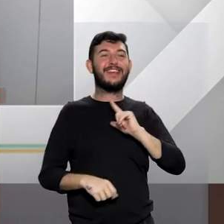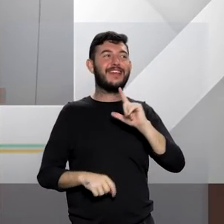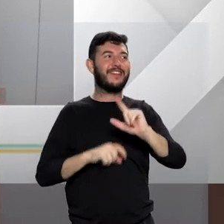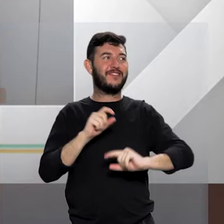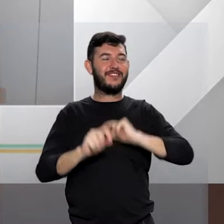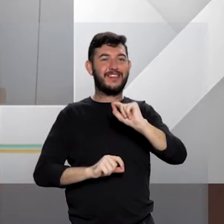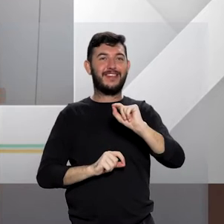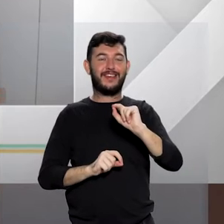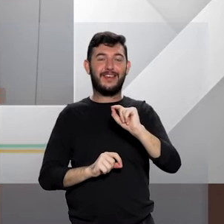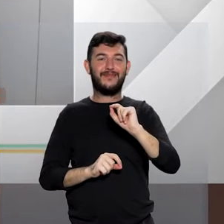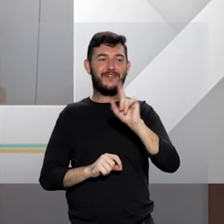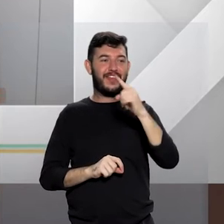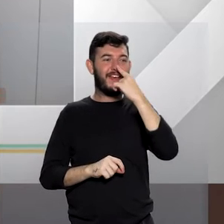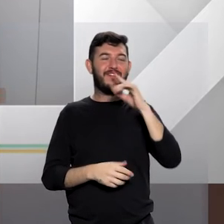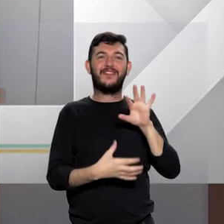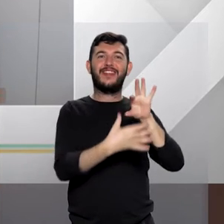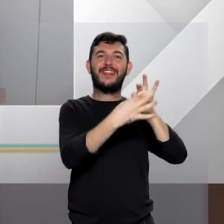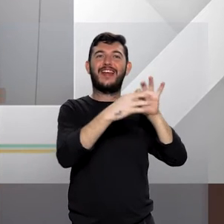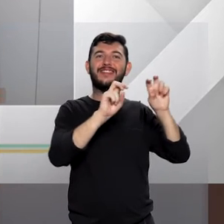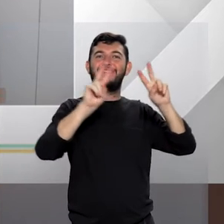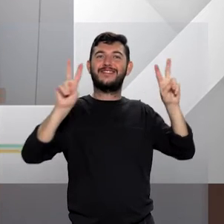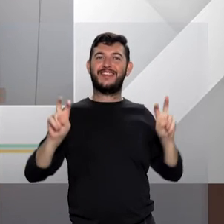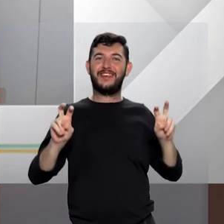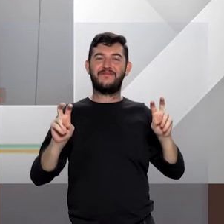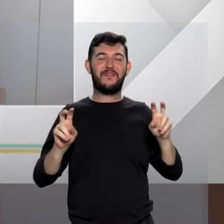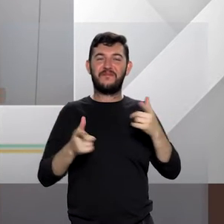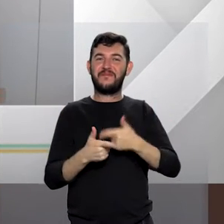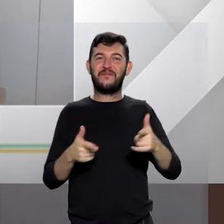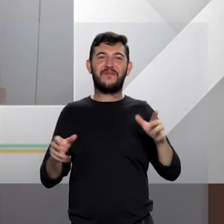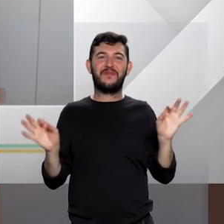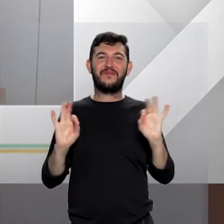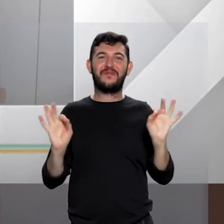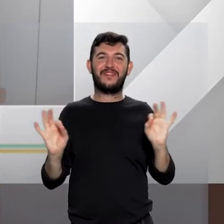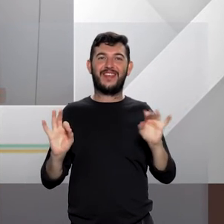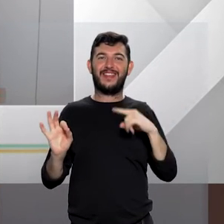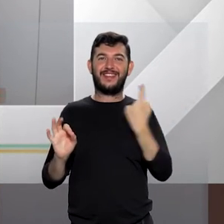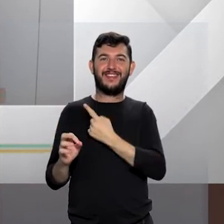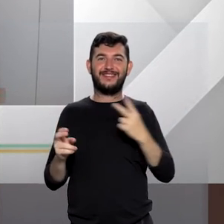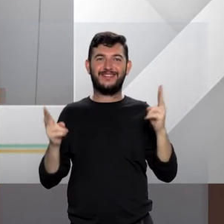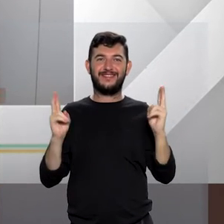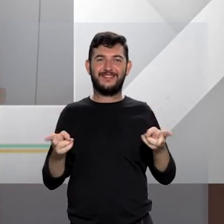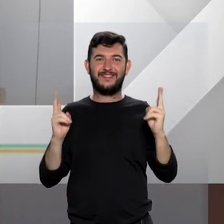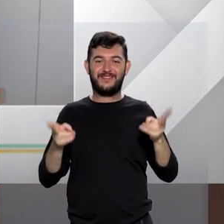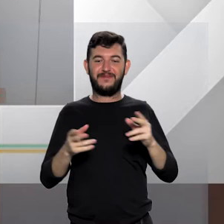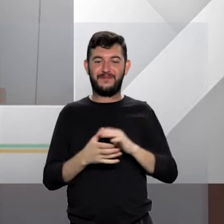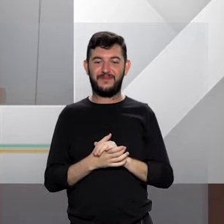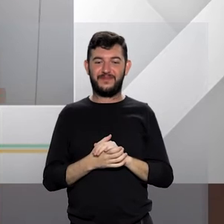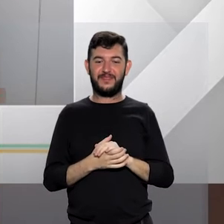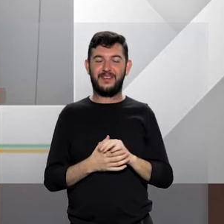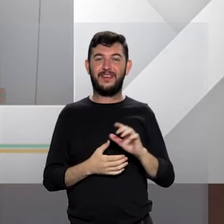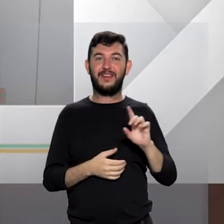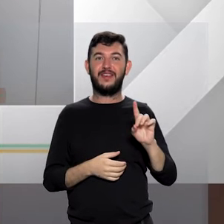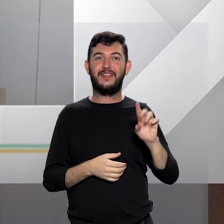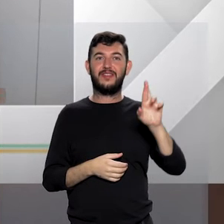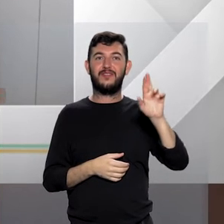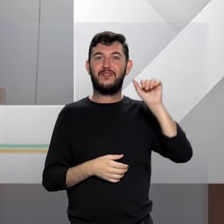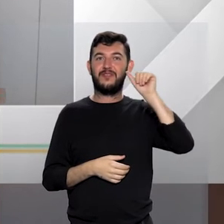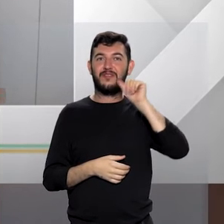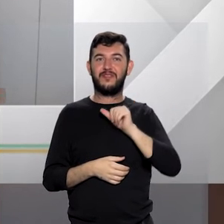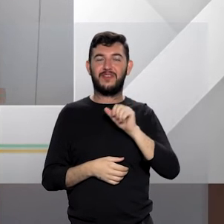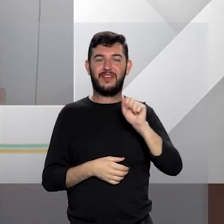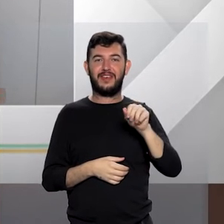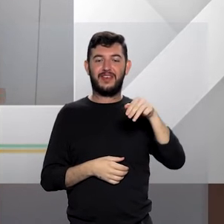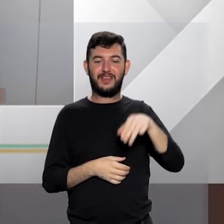familiarizar com esse assunto, não tem problema nenhum, a gente segue, então. Doutora Amine, perguntar agora para você,